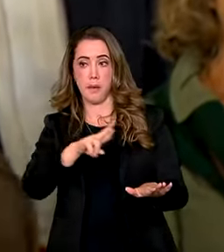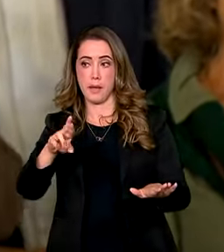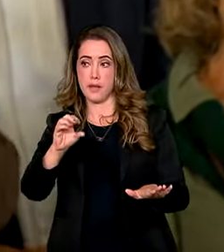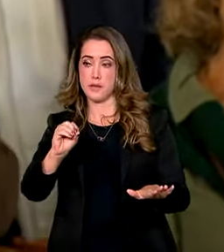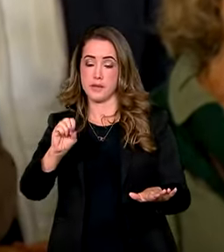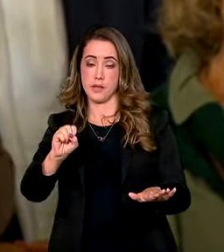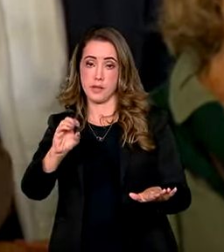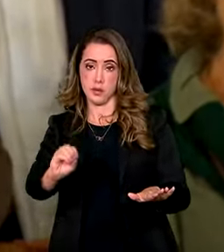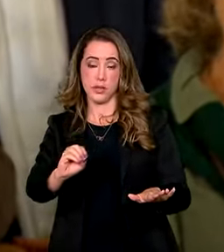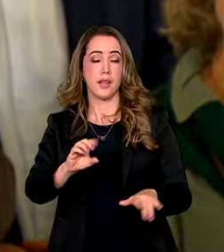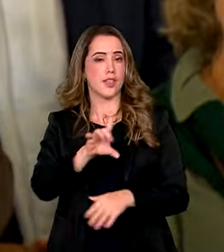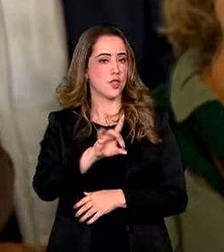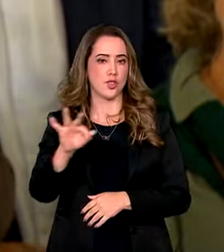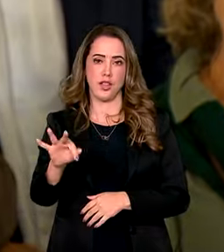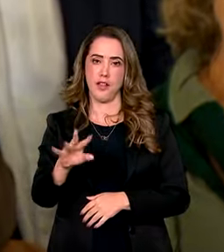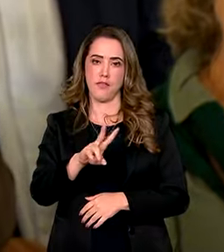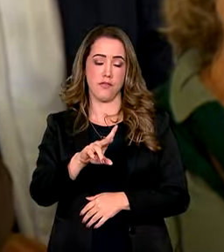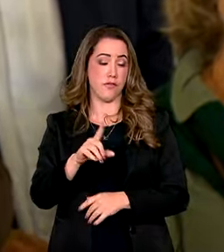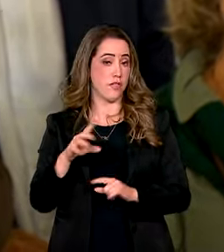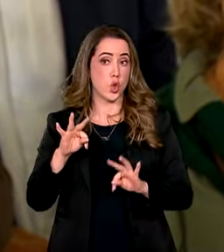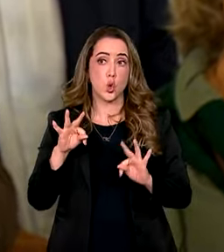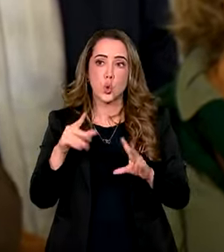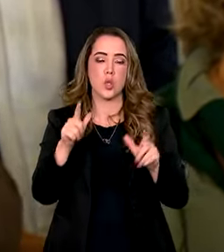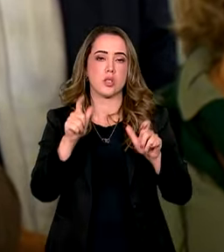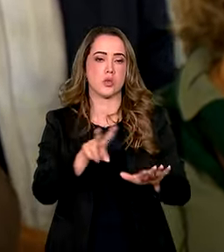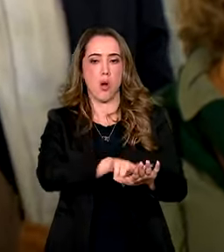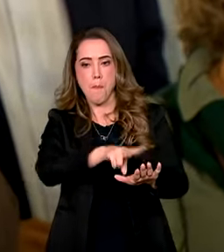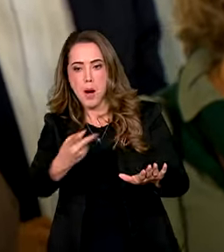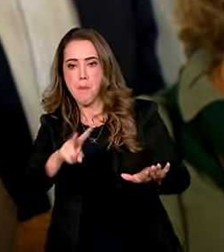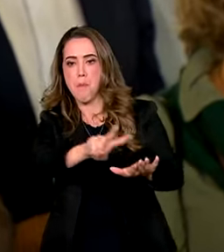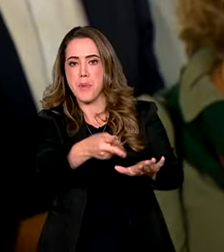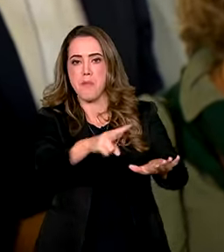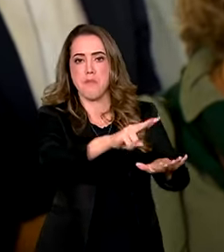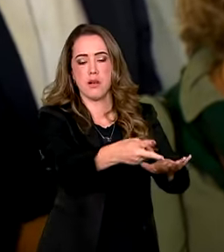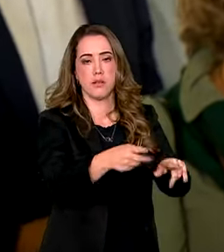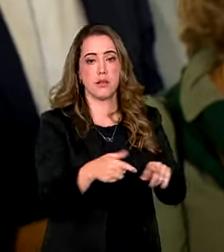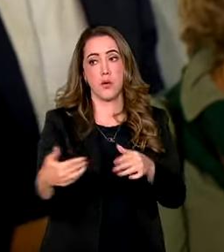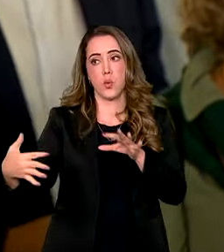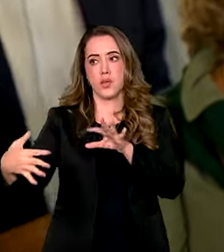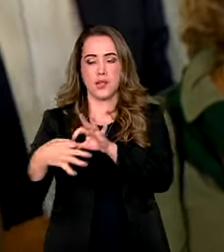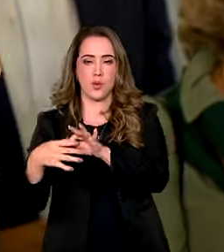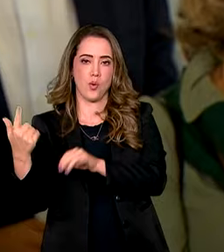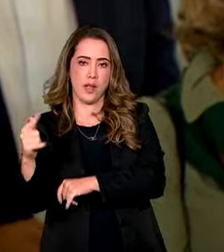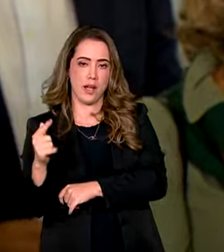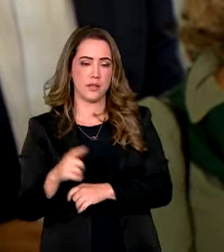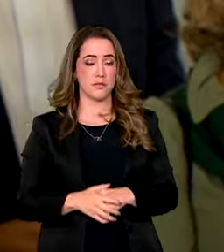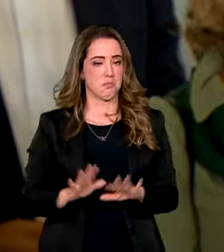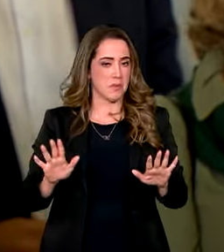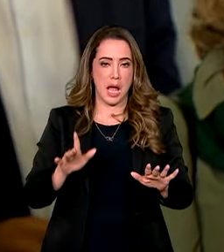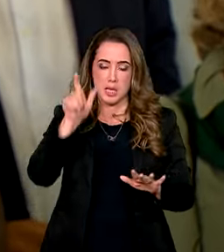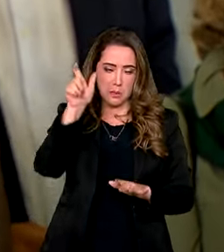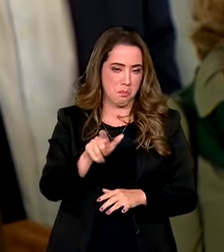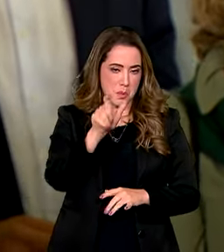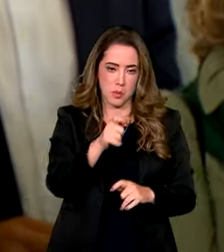e o Distrito Federal não terá uma só via mais que para dar ligação ao Estado de Goiás as pessoas tenham que enfrentar o